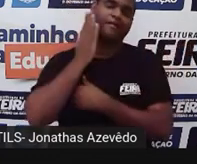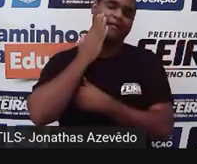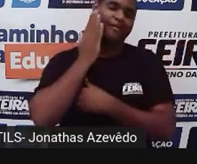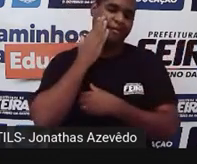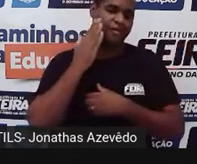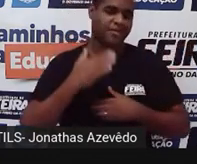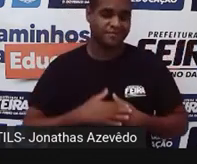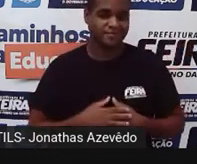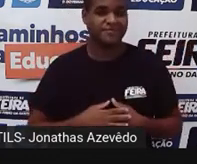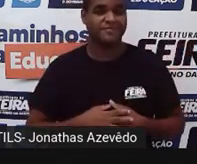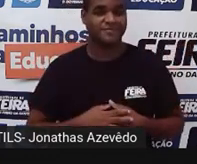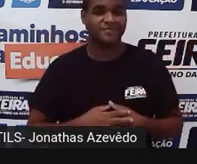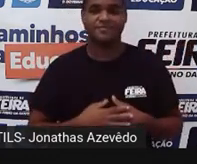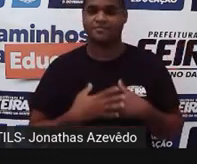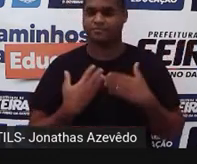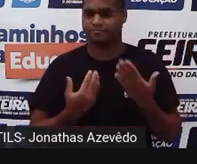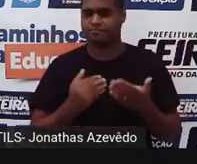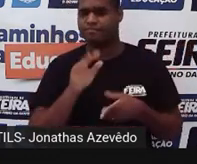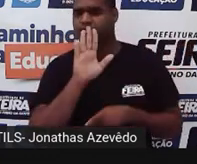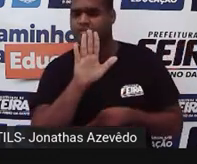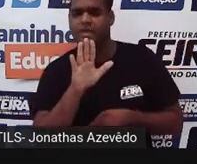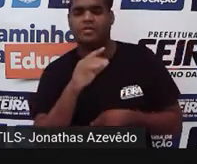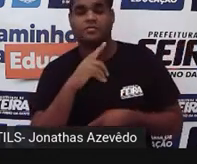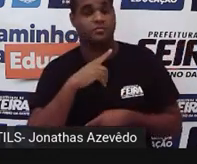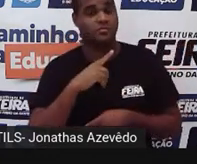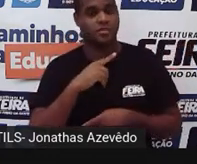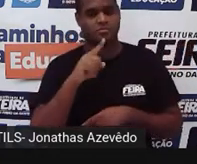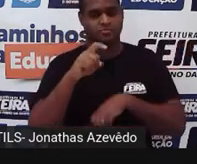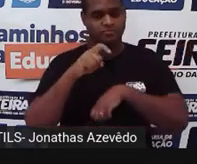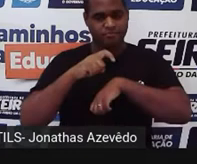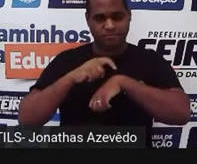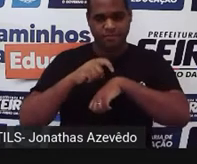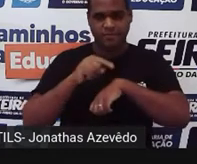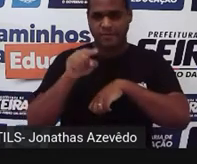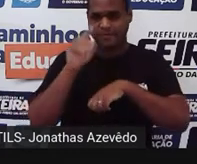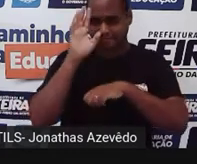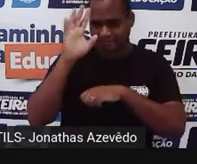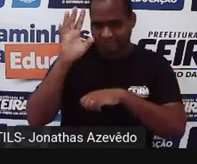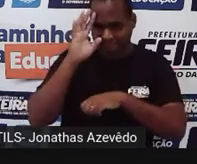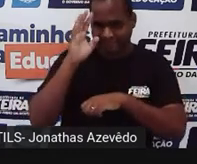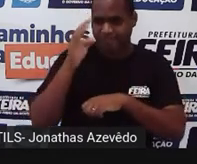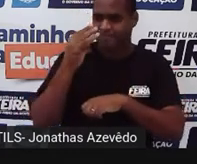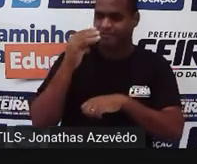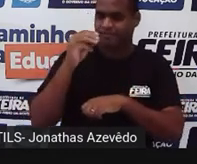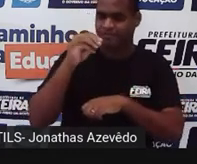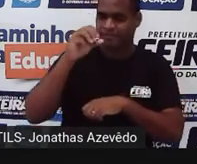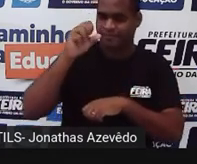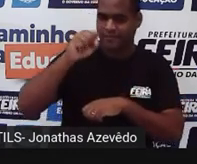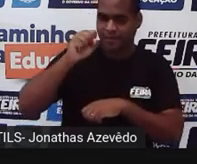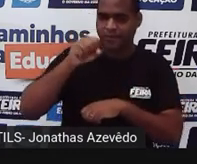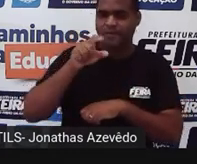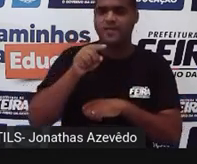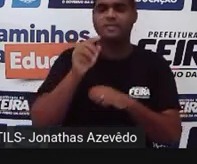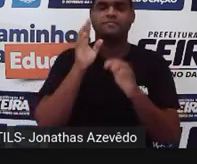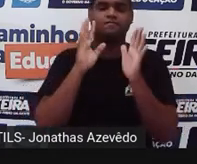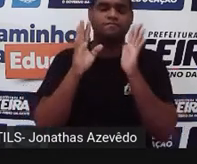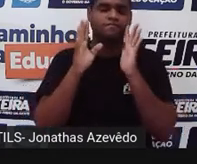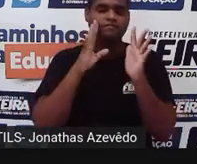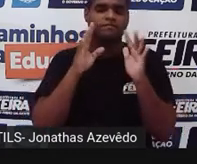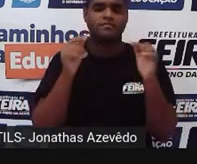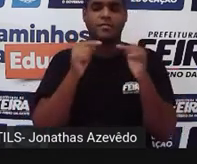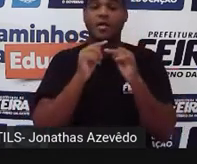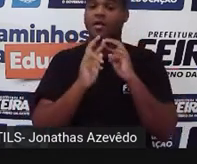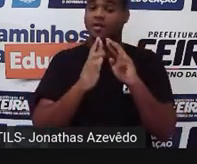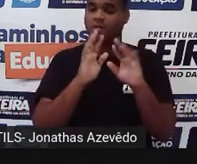bastante coisa. Mas tem aquele tempinho para você pensar direitinho e dar a sua